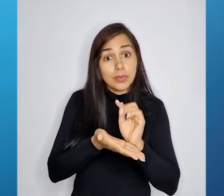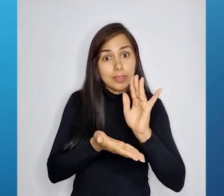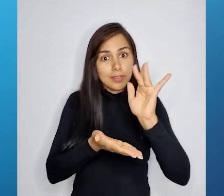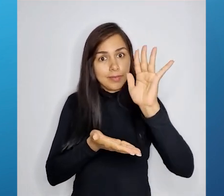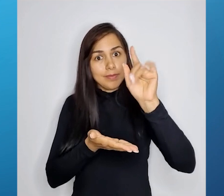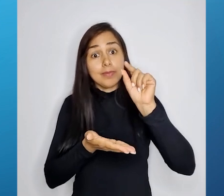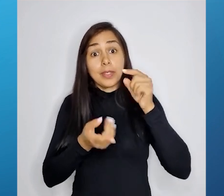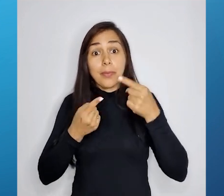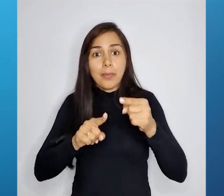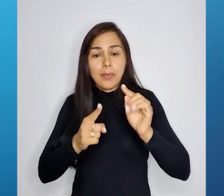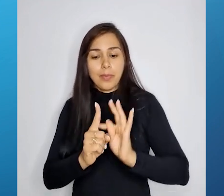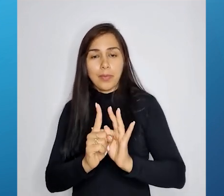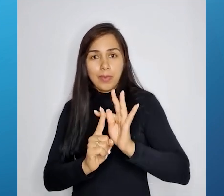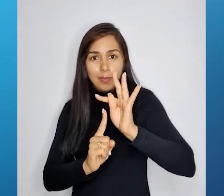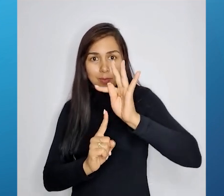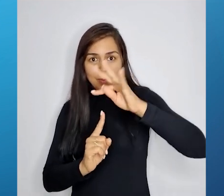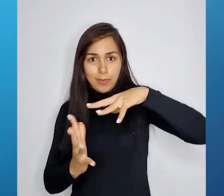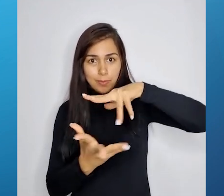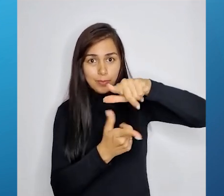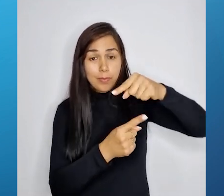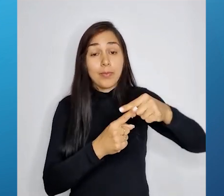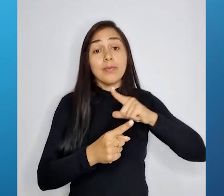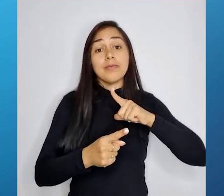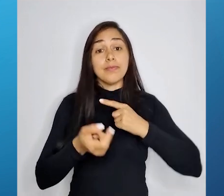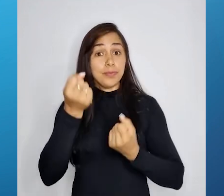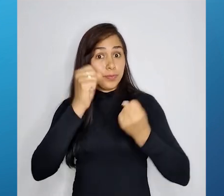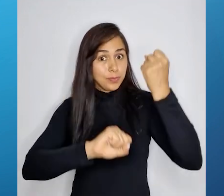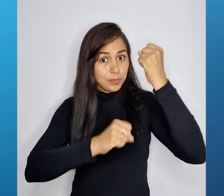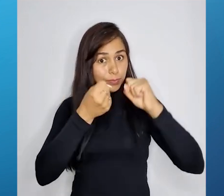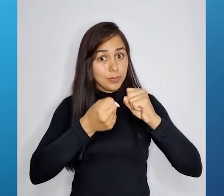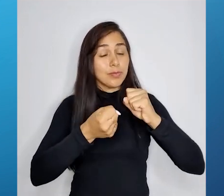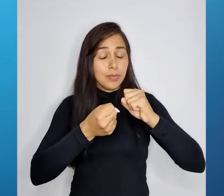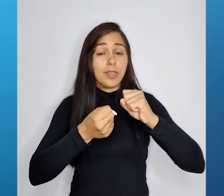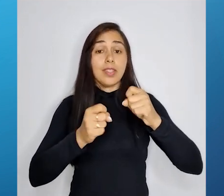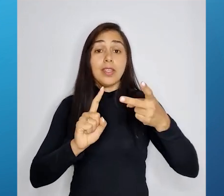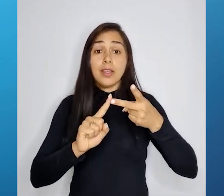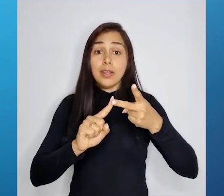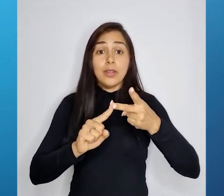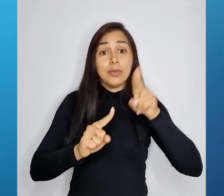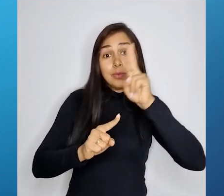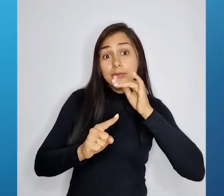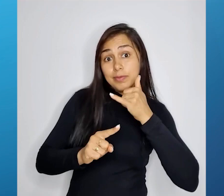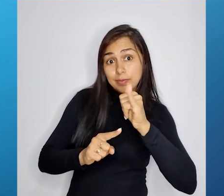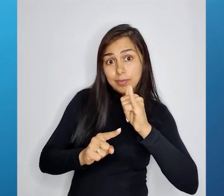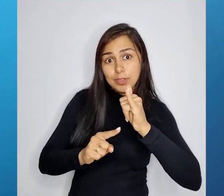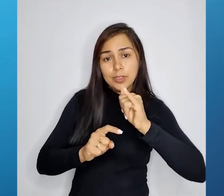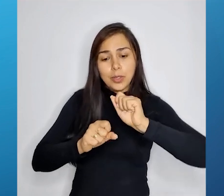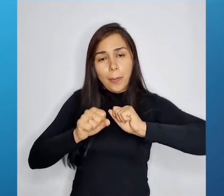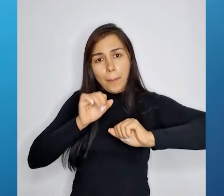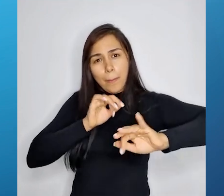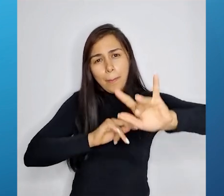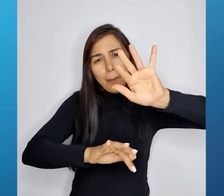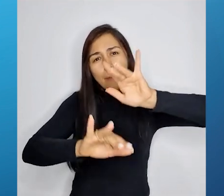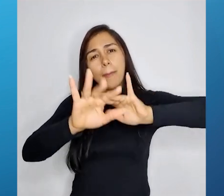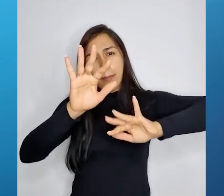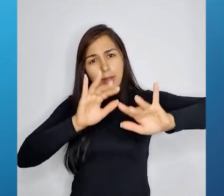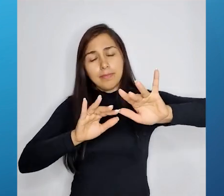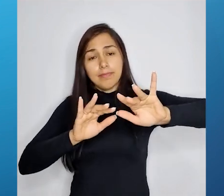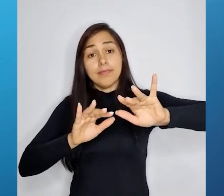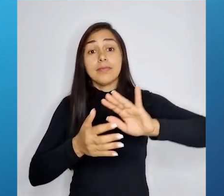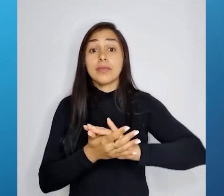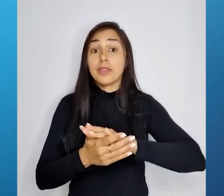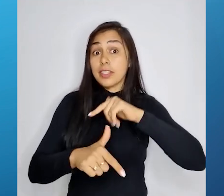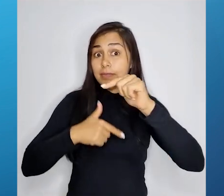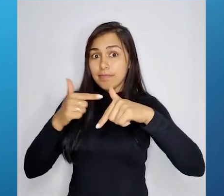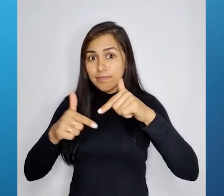gases são eliminados através da atividade industrial, através da promoção do fornecimento de energia e nesse caso a promoção